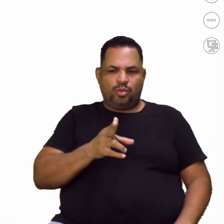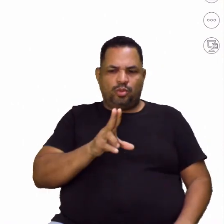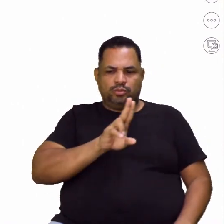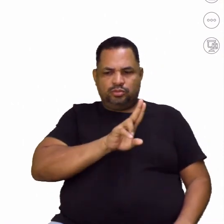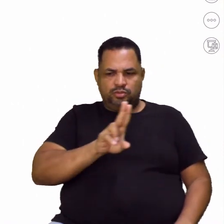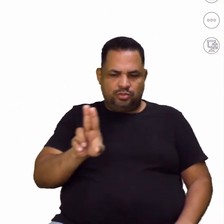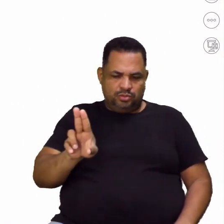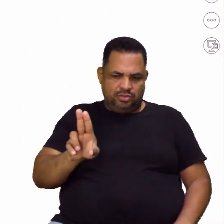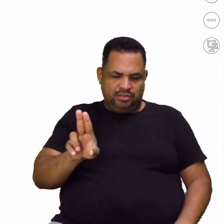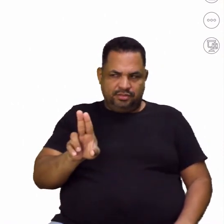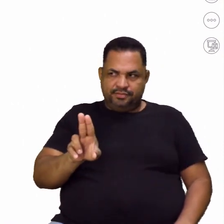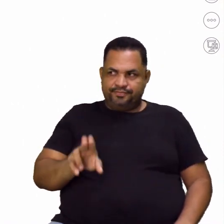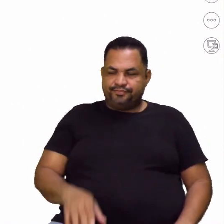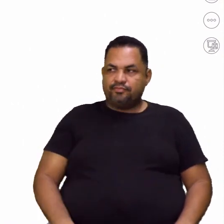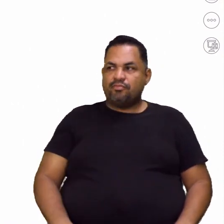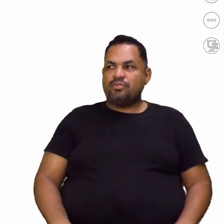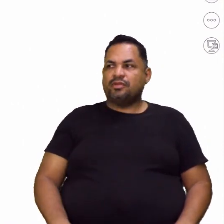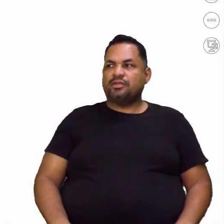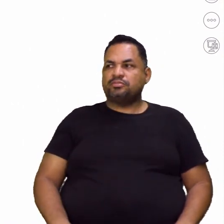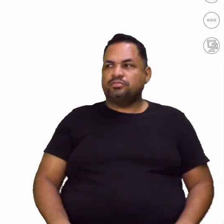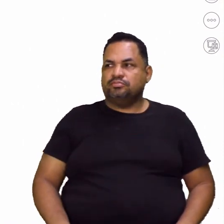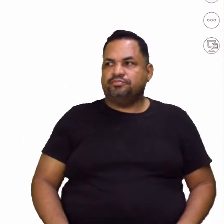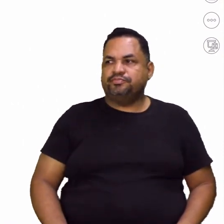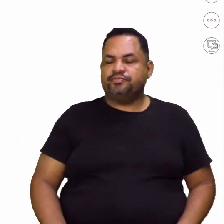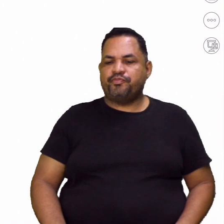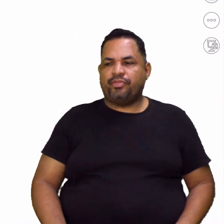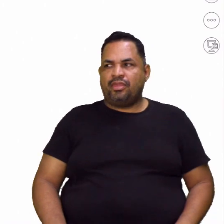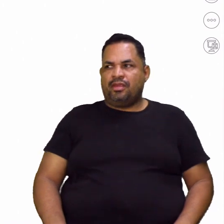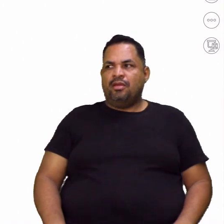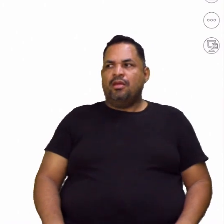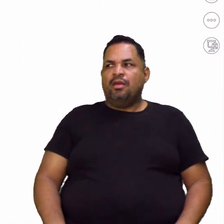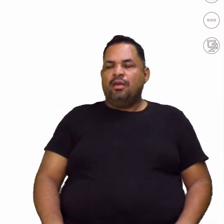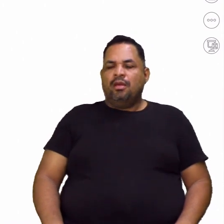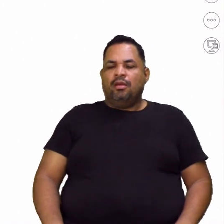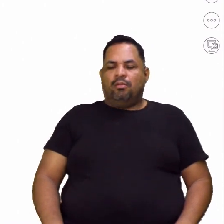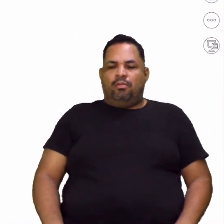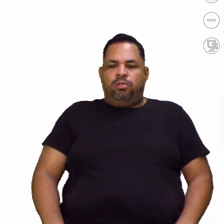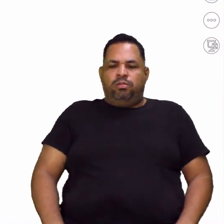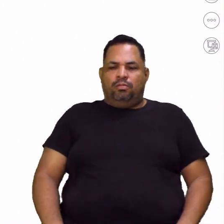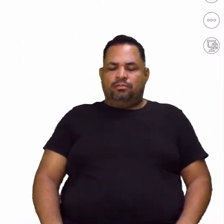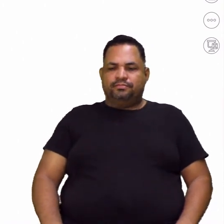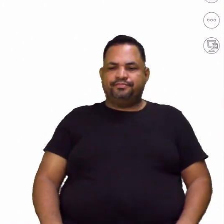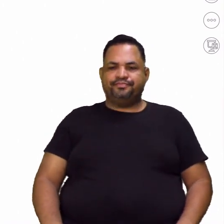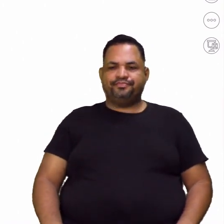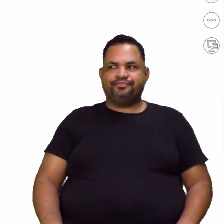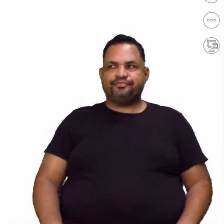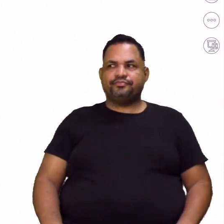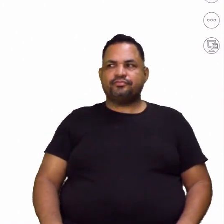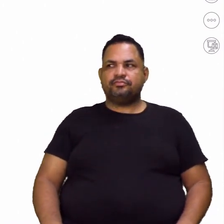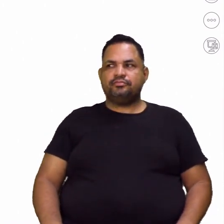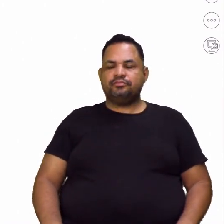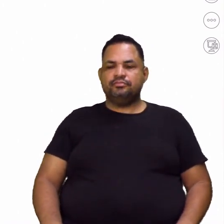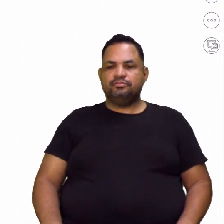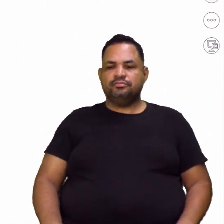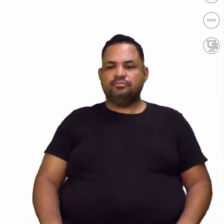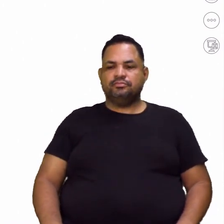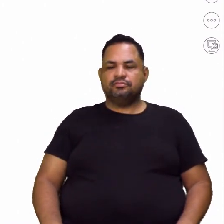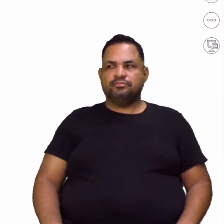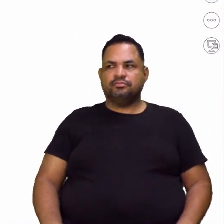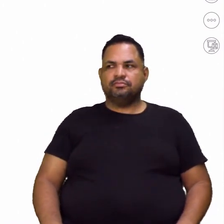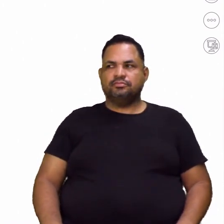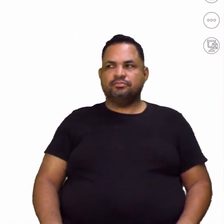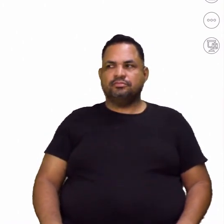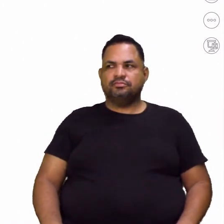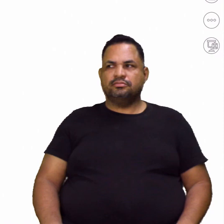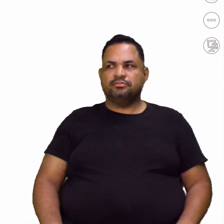tá certo? Por exemplo, não só o nome, sobrenome tudo. Então, os homônimos, essa questão